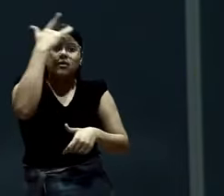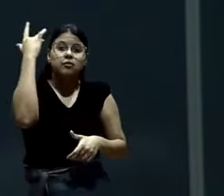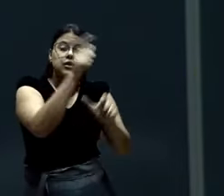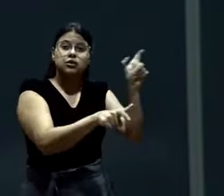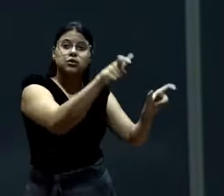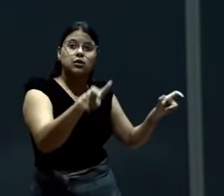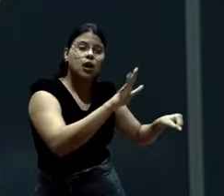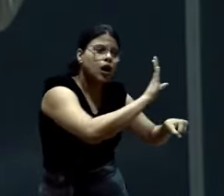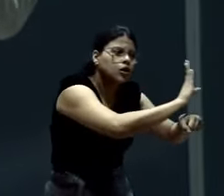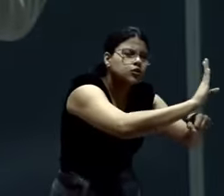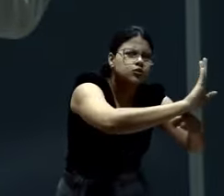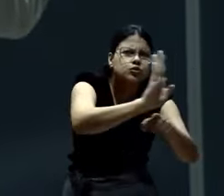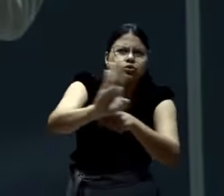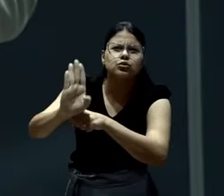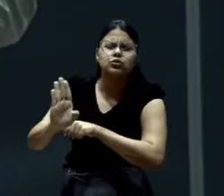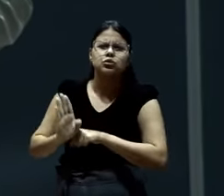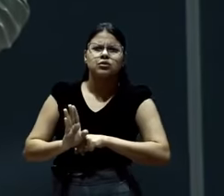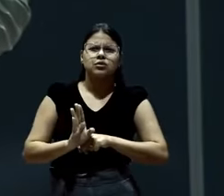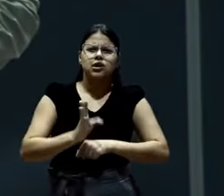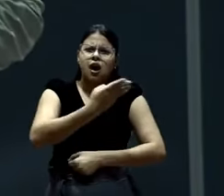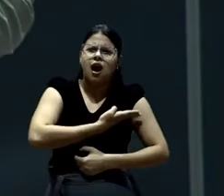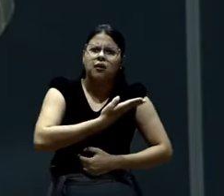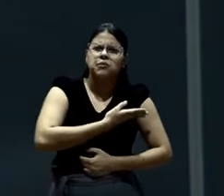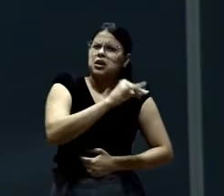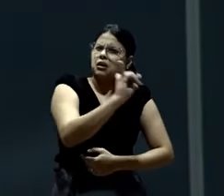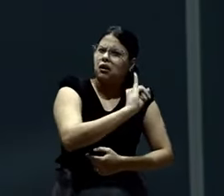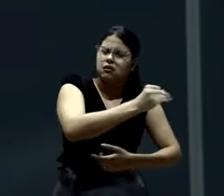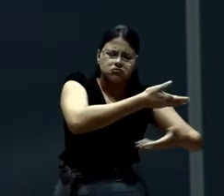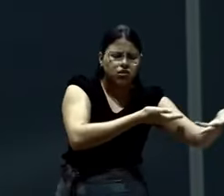Está a cuidar do meu próximo. Está a cuidar do meu irmão.